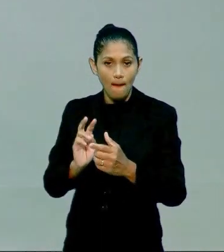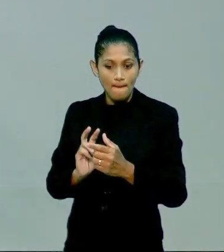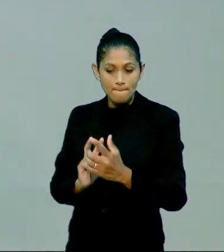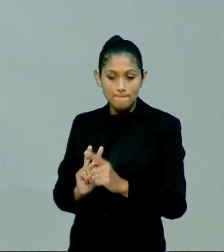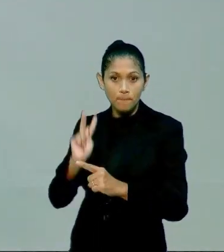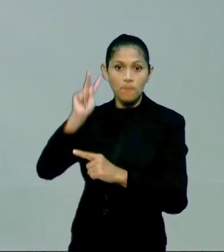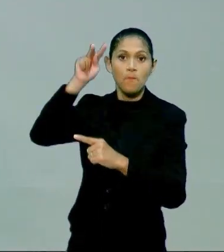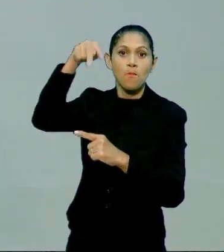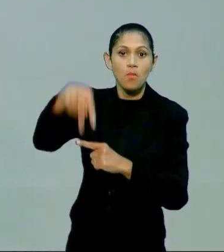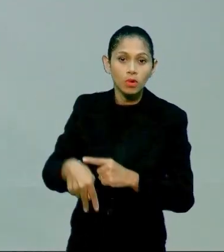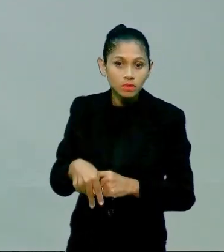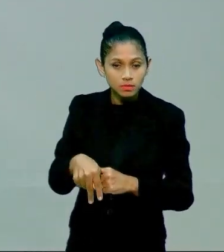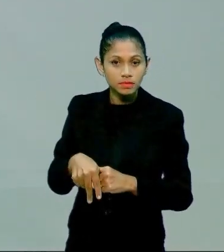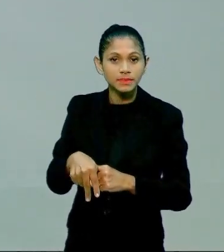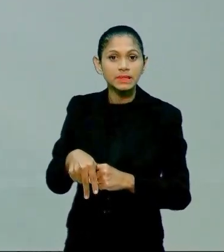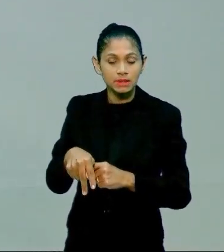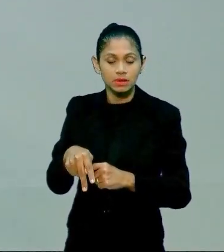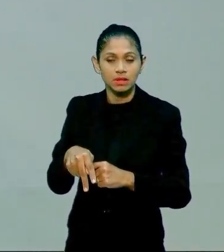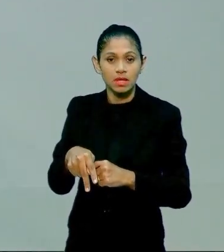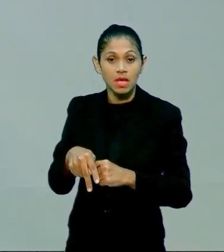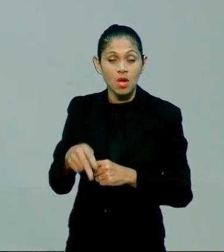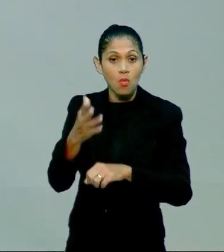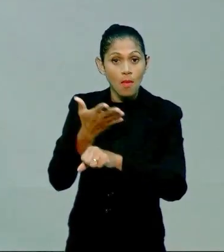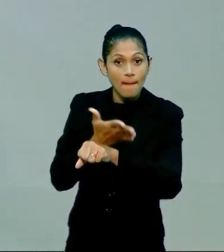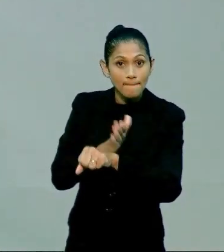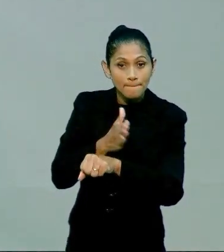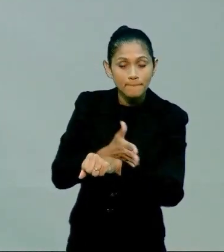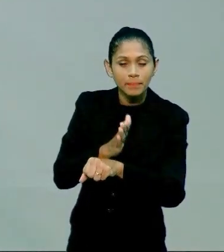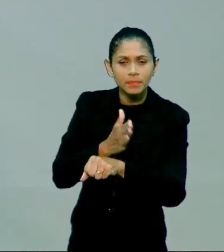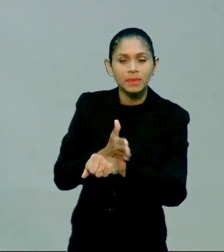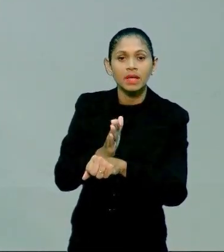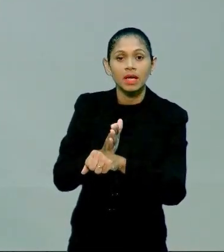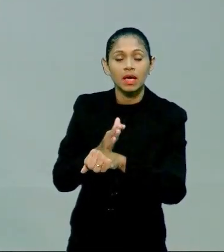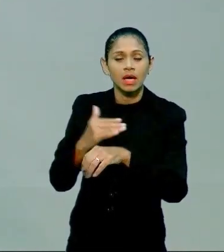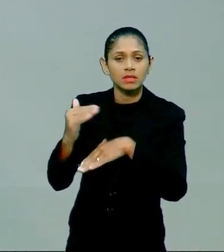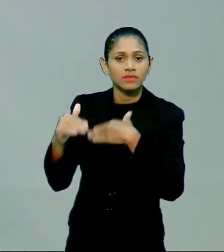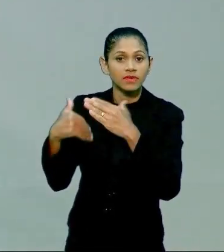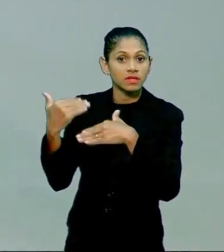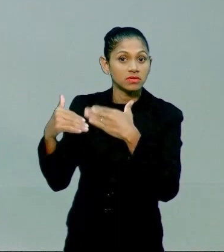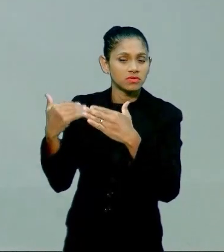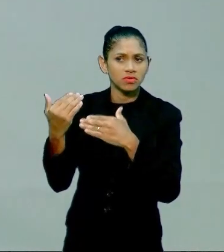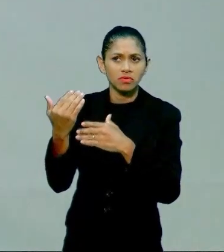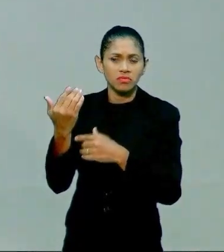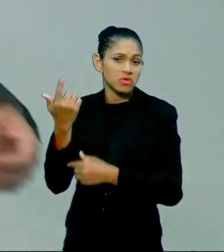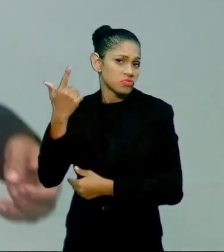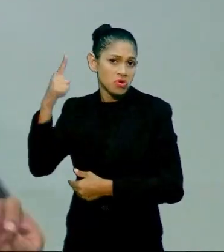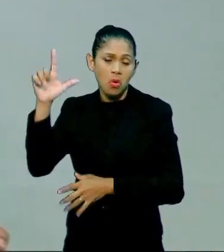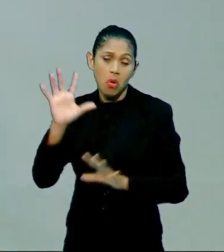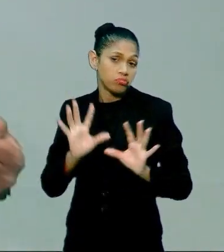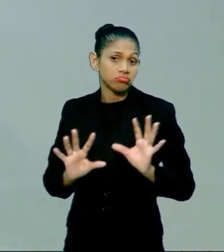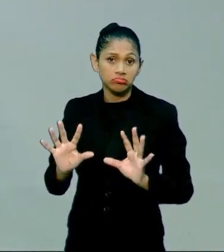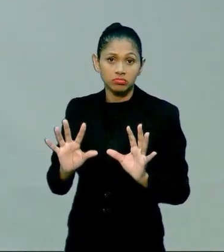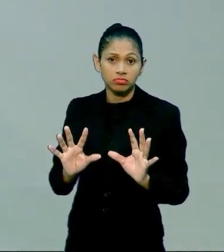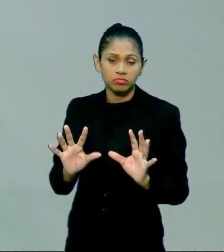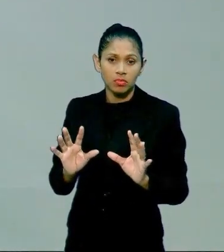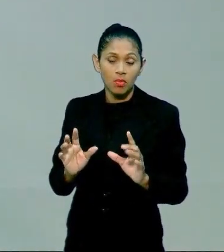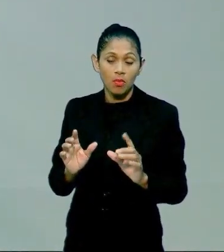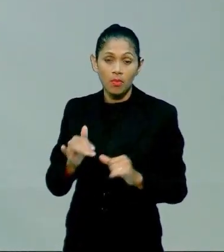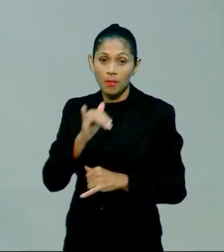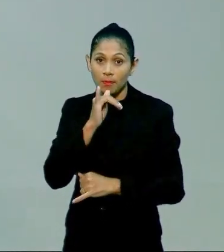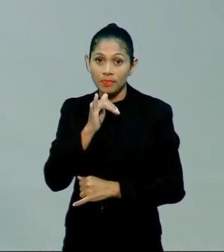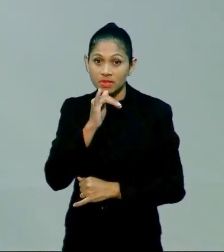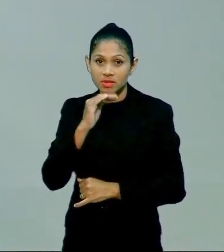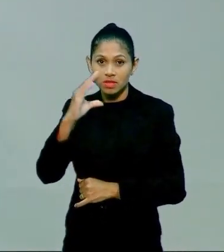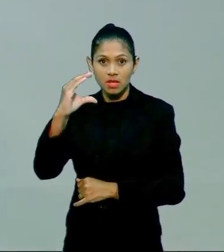colega, aquilo é uma prática de habilidade em que ao longo dos anos a gente vai desenvolver de outra forma. por exemplo, os crossfiteiros, eles